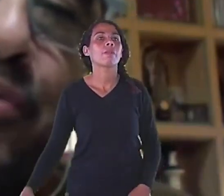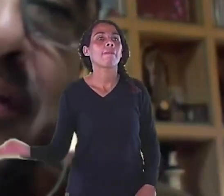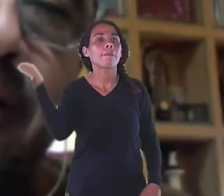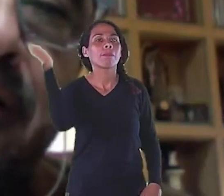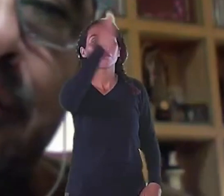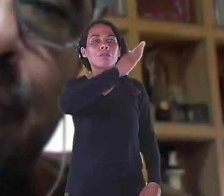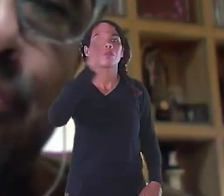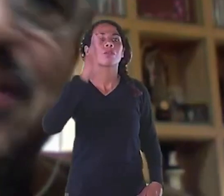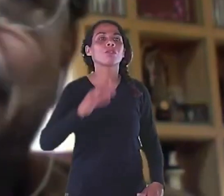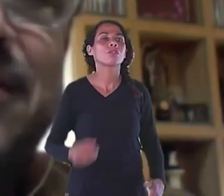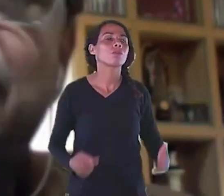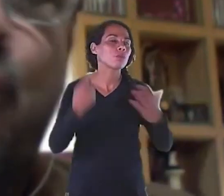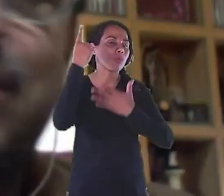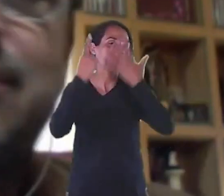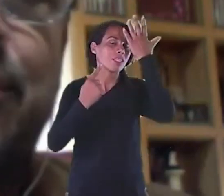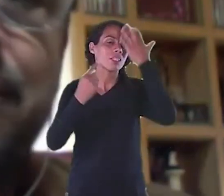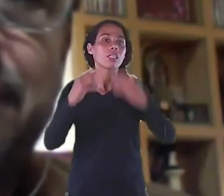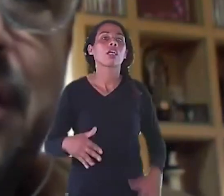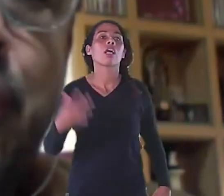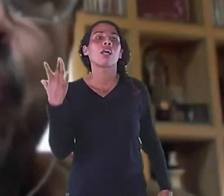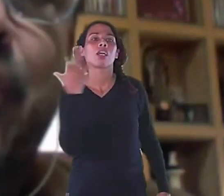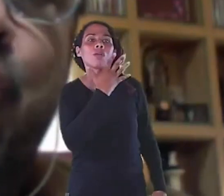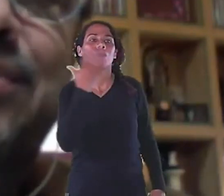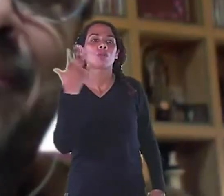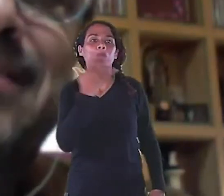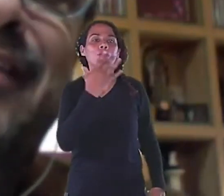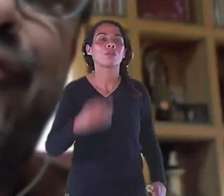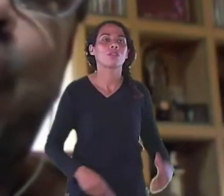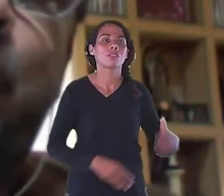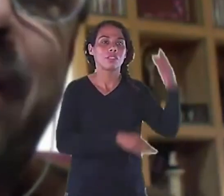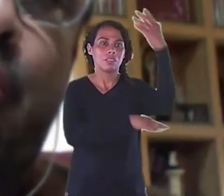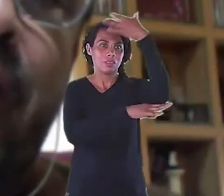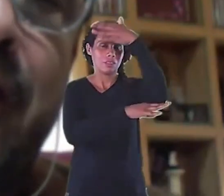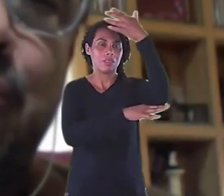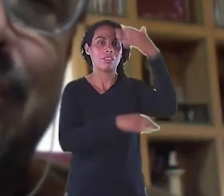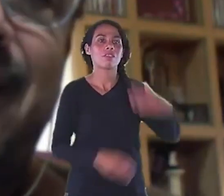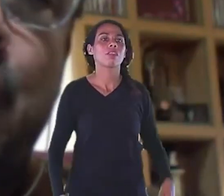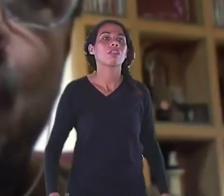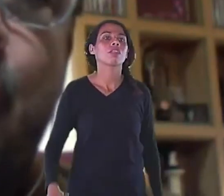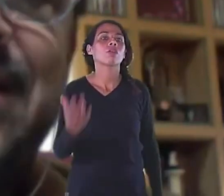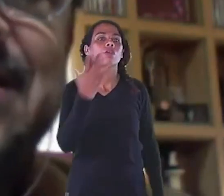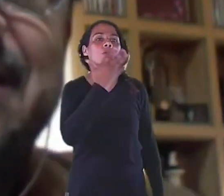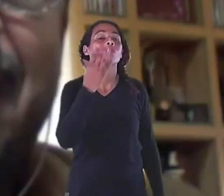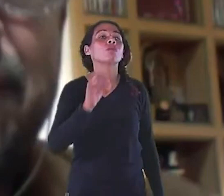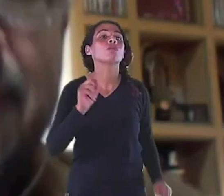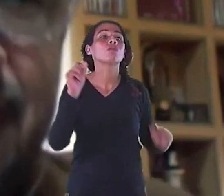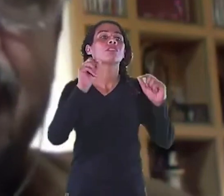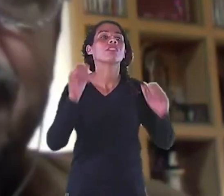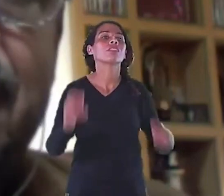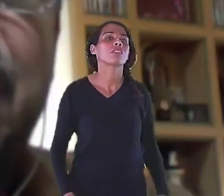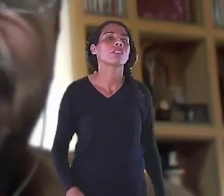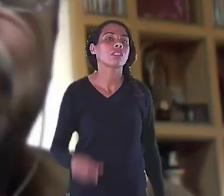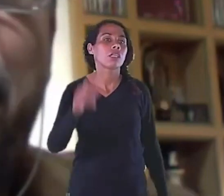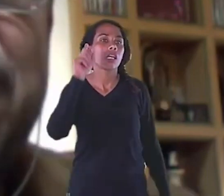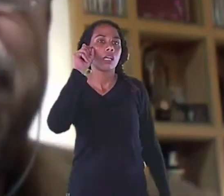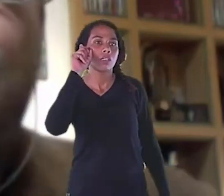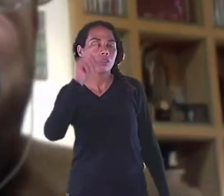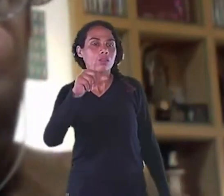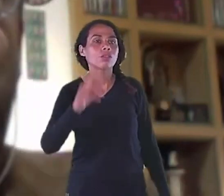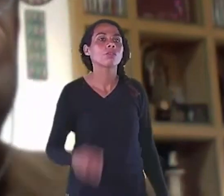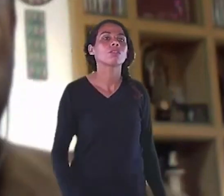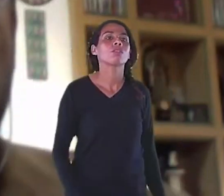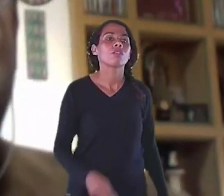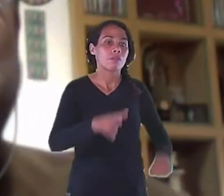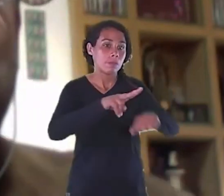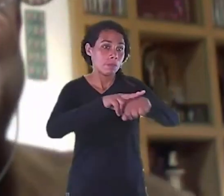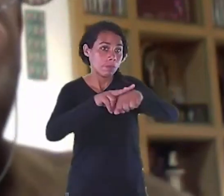aconteceu Com a música No design brasileiro Não aconteceu Porque o design brasileiro Ficou percorrendo Ter uma unicidade Dentro de um país